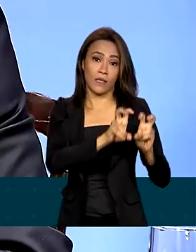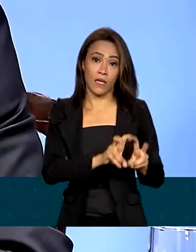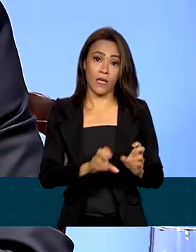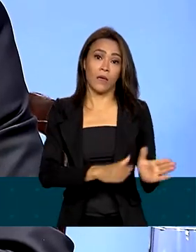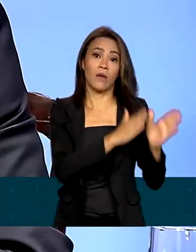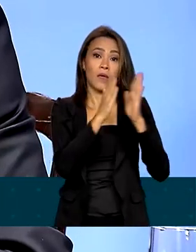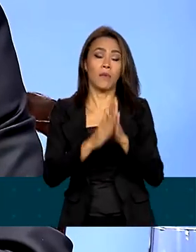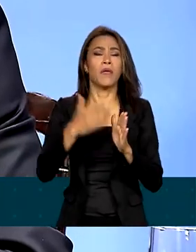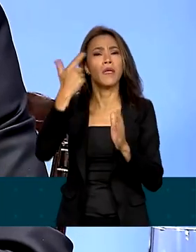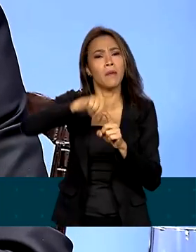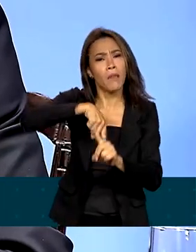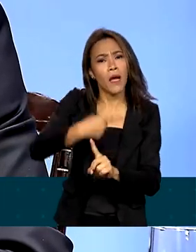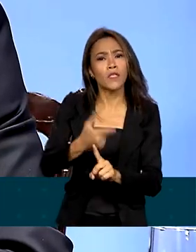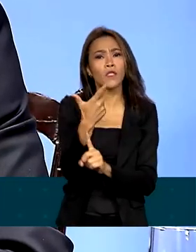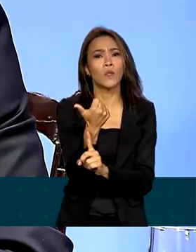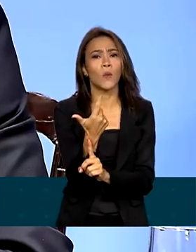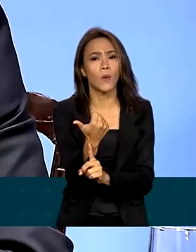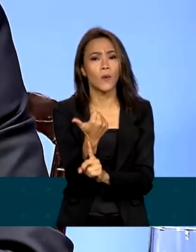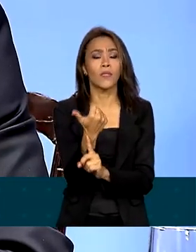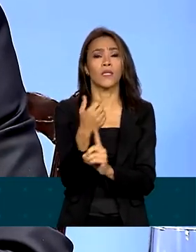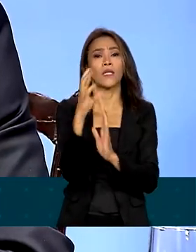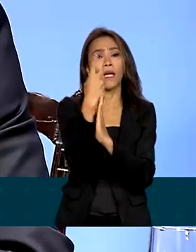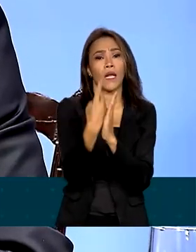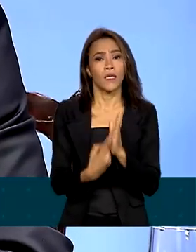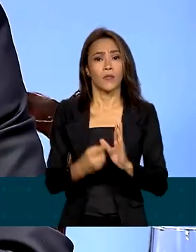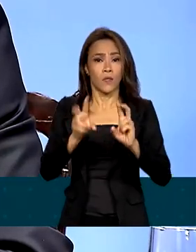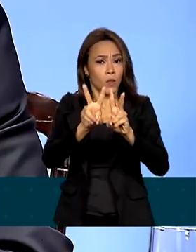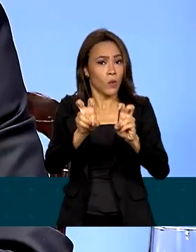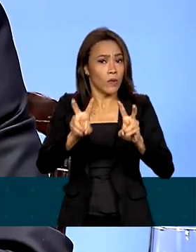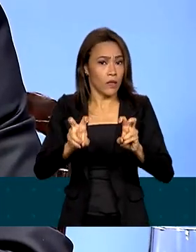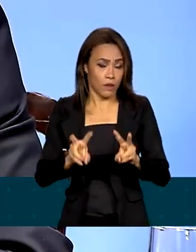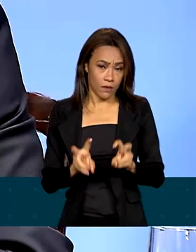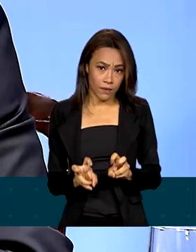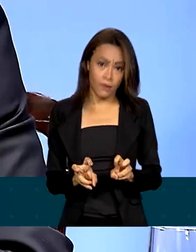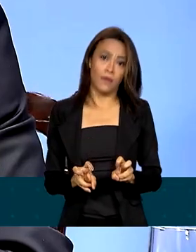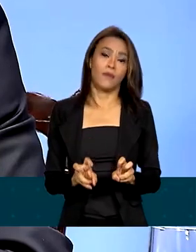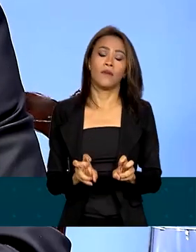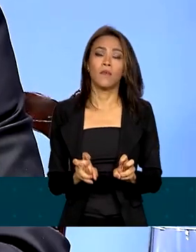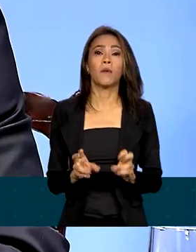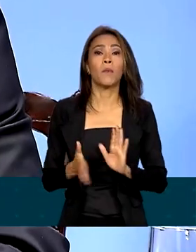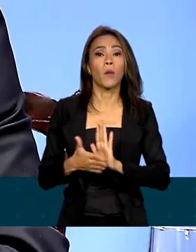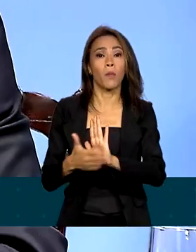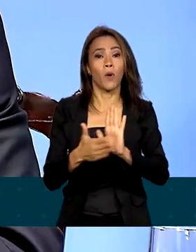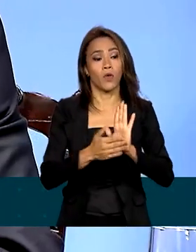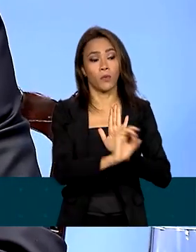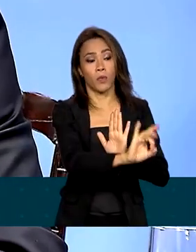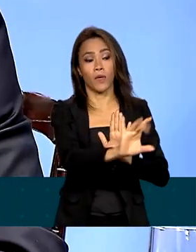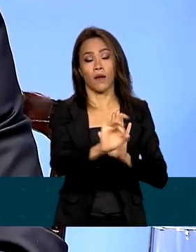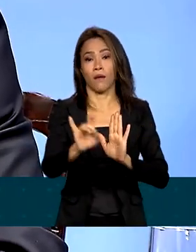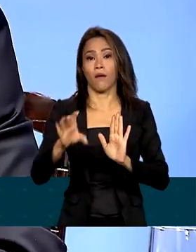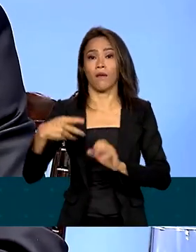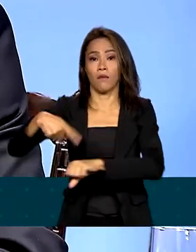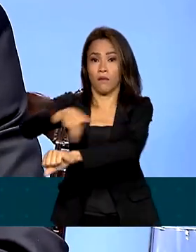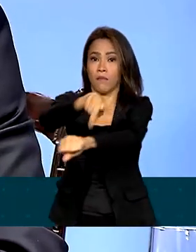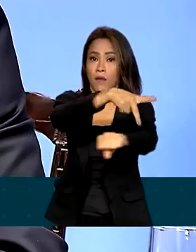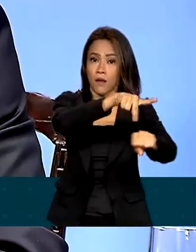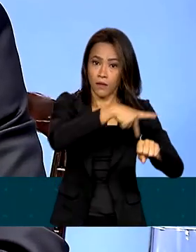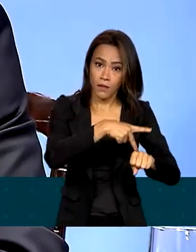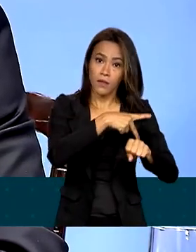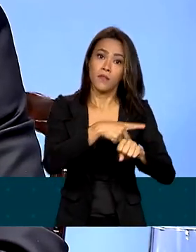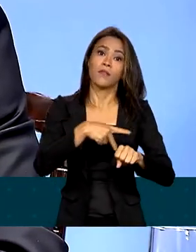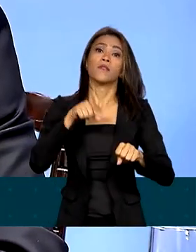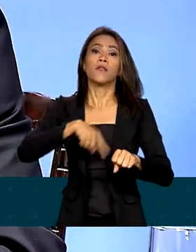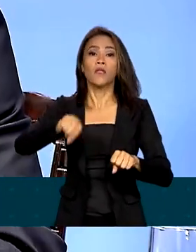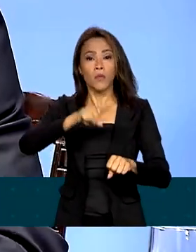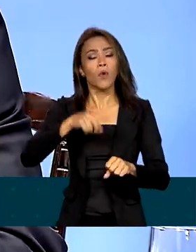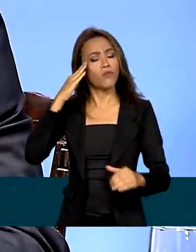declarações temáticas que são declarações usualmente propostas por países, mas negociadas depois e tomadas e aprovadas